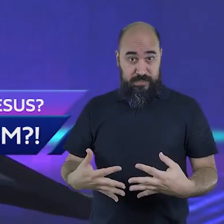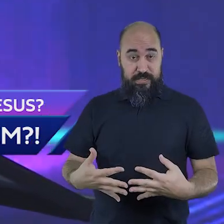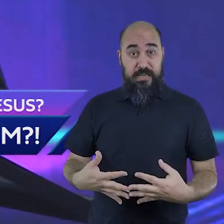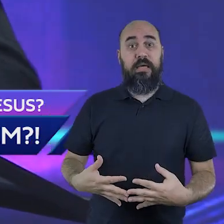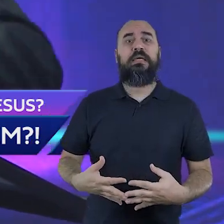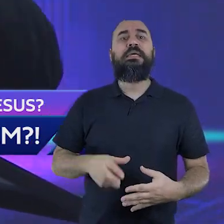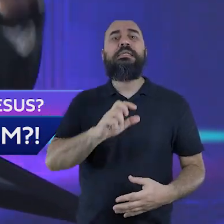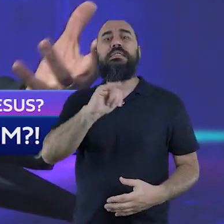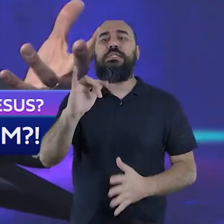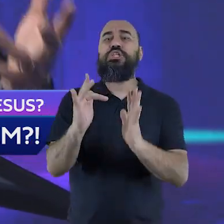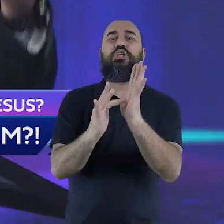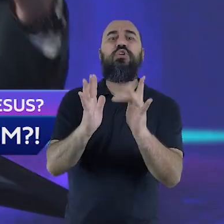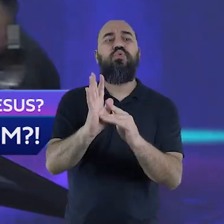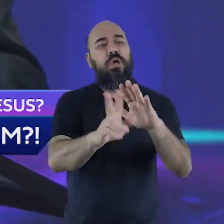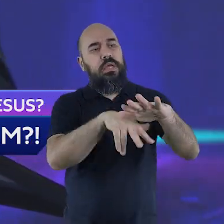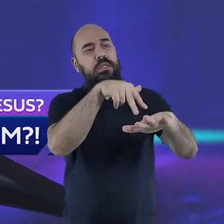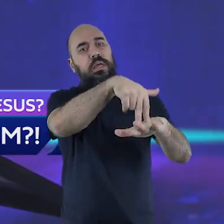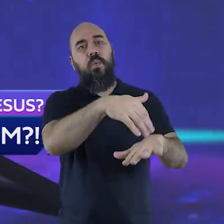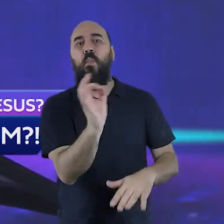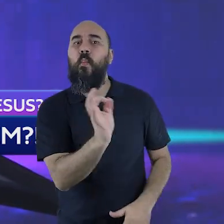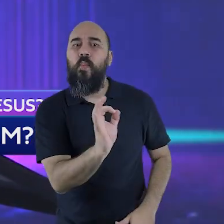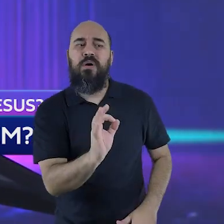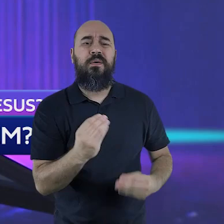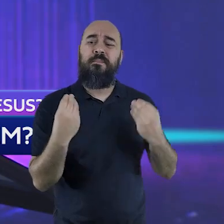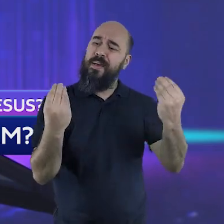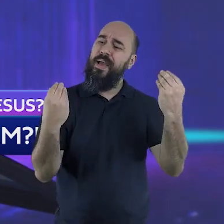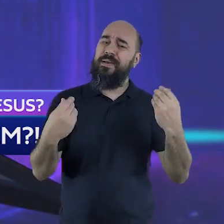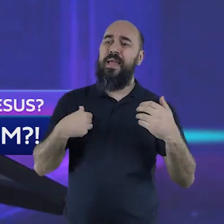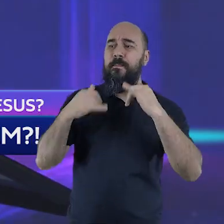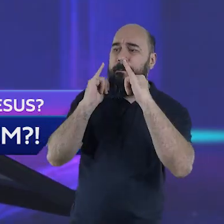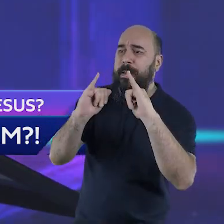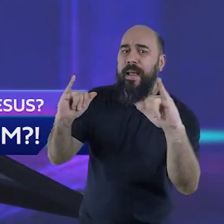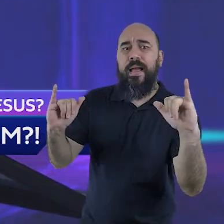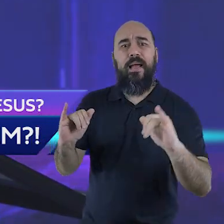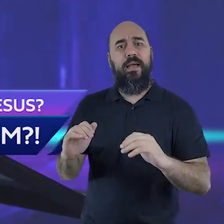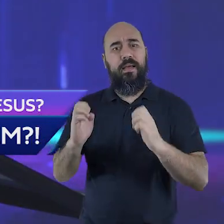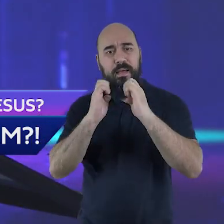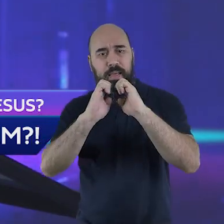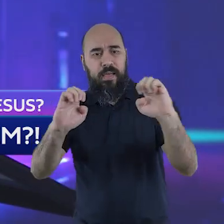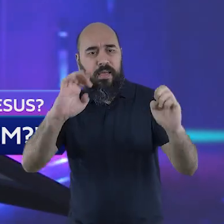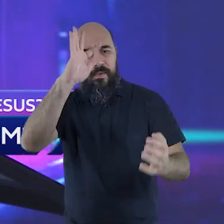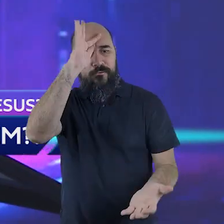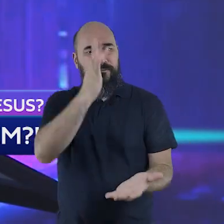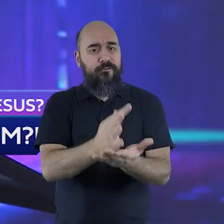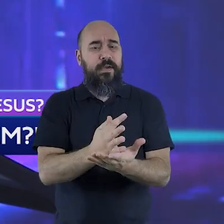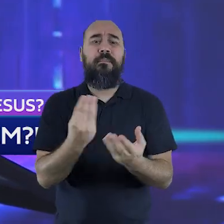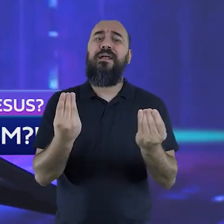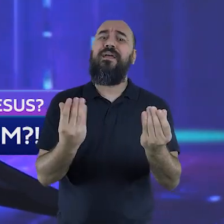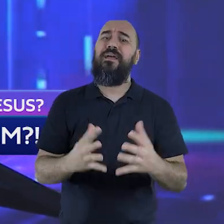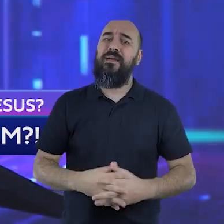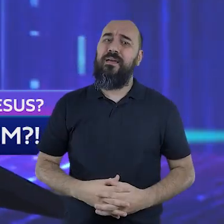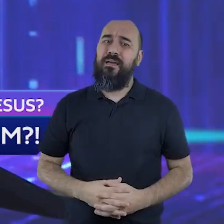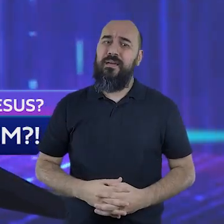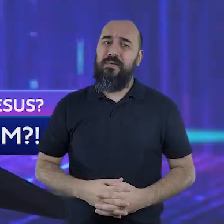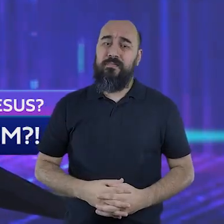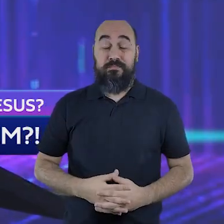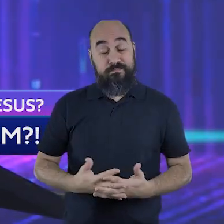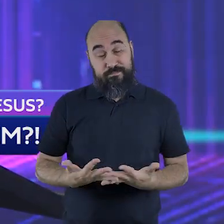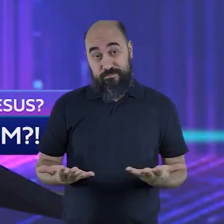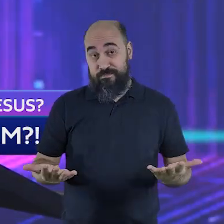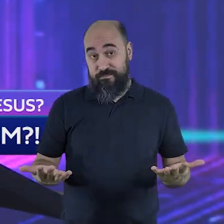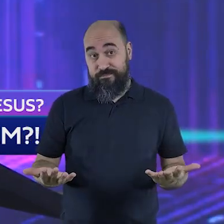ressuscitou é vã a nossa pregação e é vã a fé que temos porque na encarnação